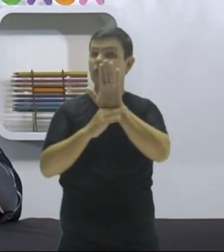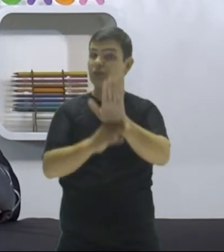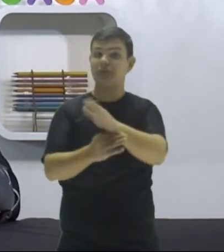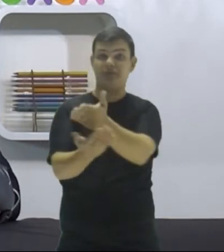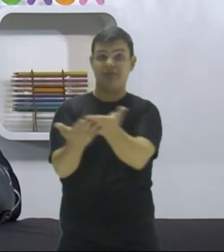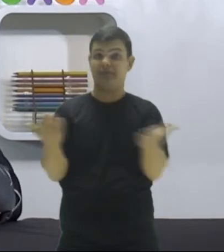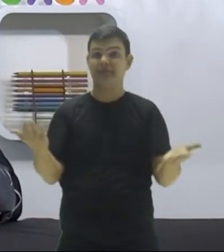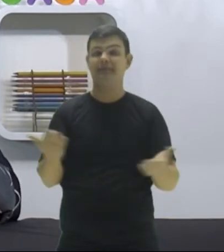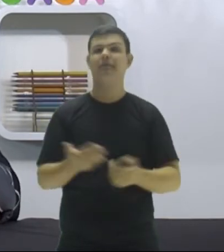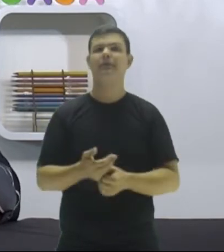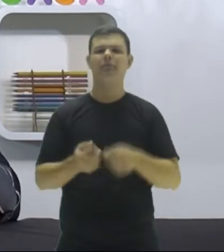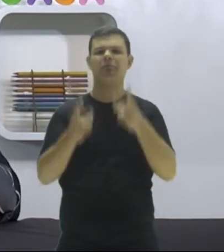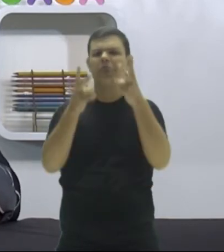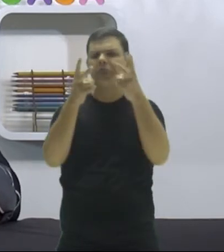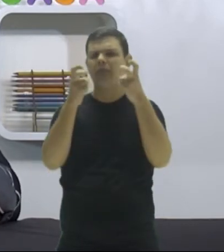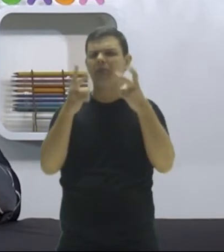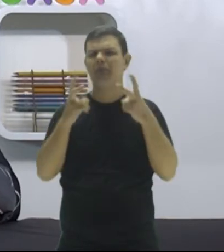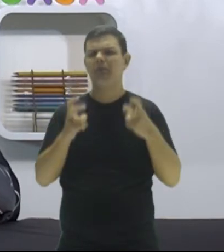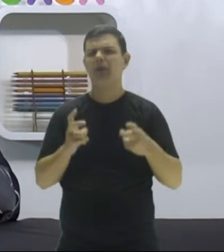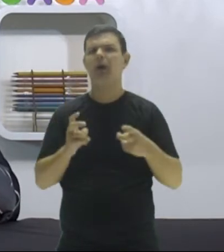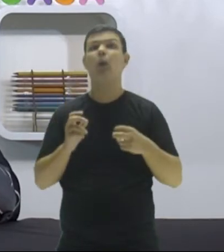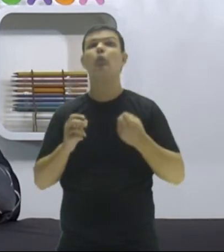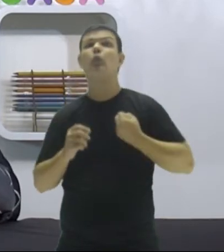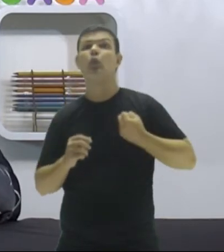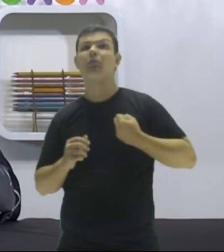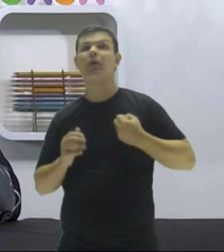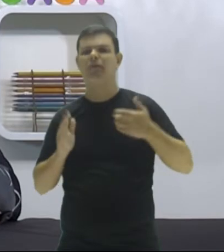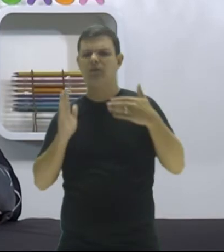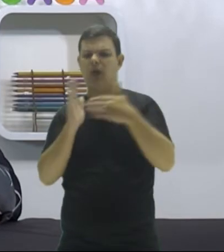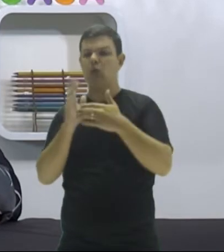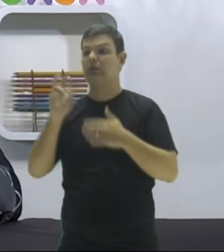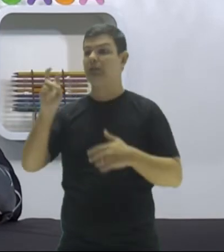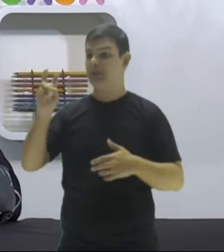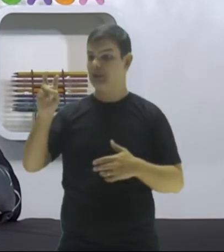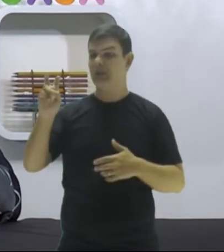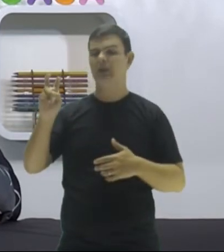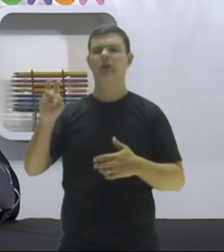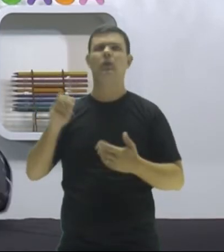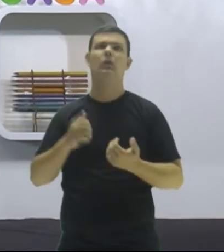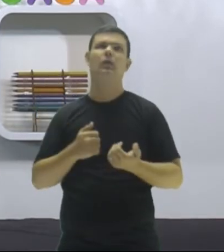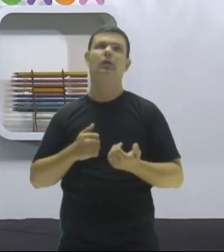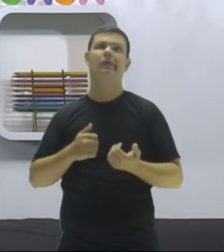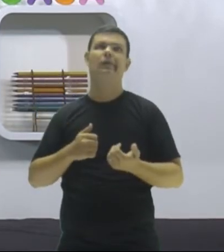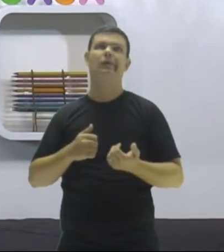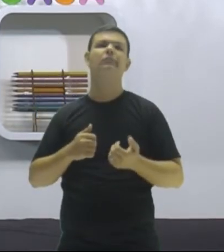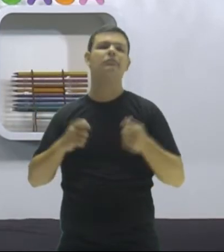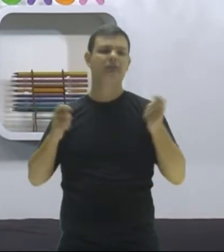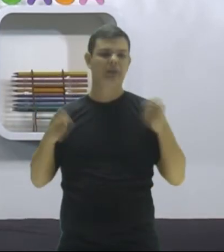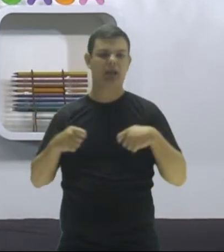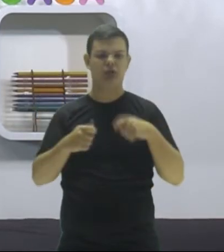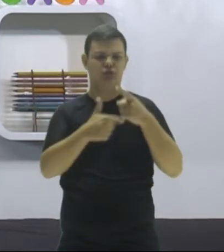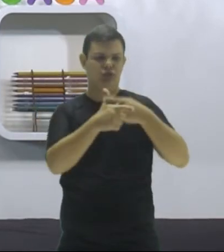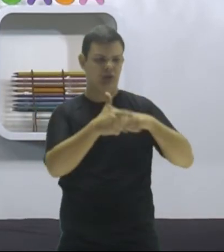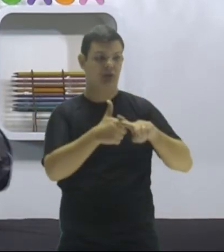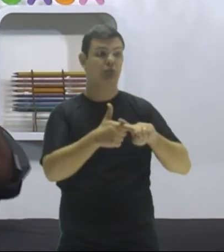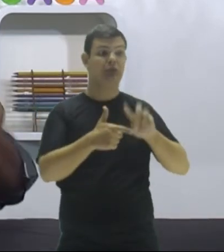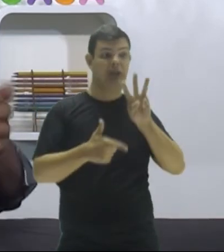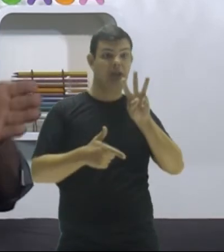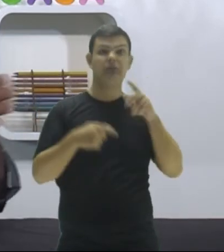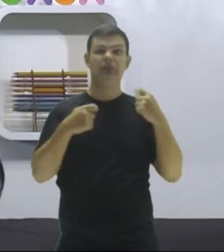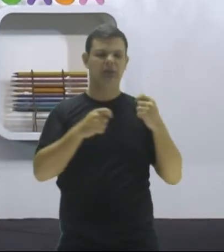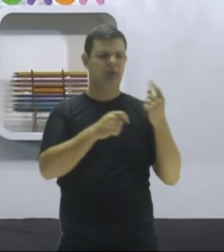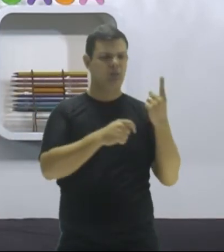Quando eu perceber que os números, ao terminar em cinco, os números pra ser divisível por três, os valores